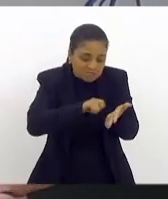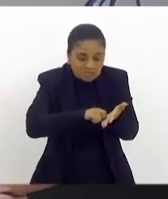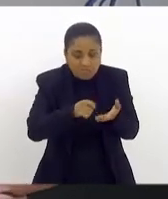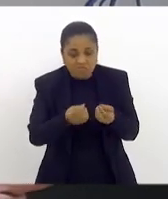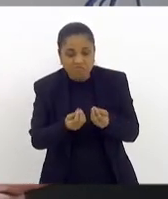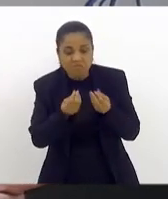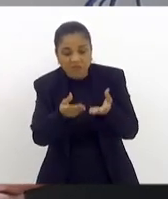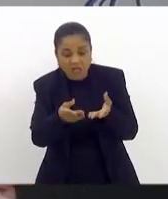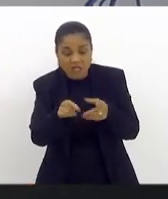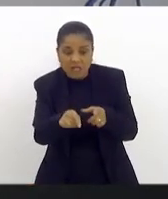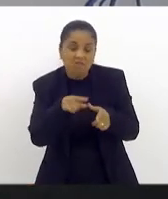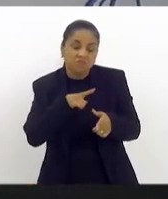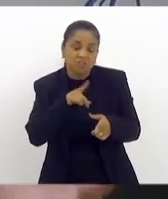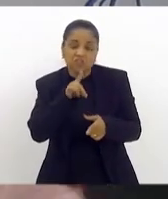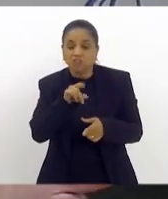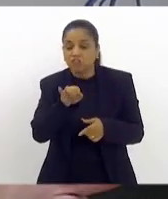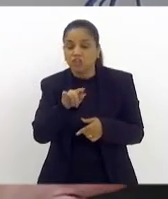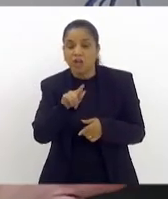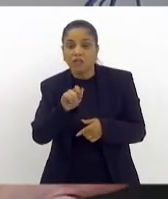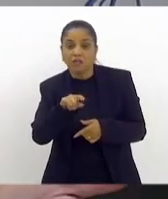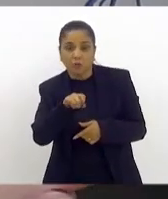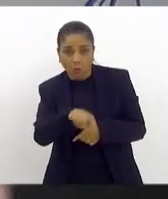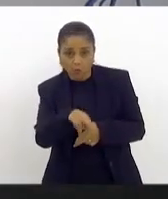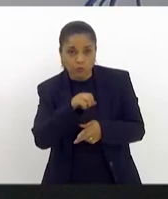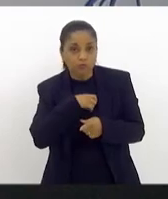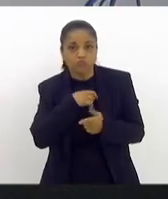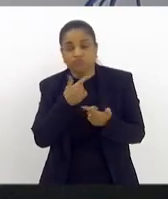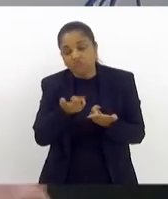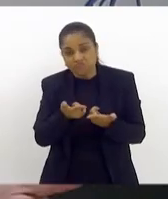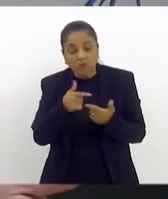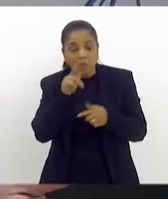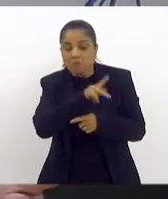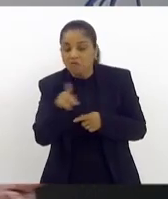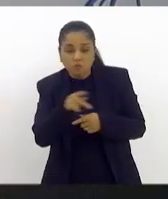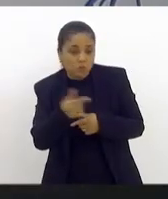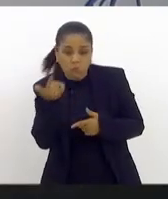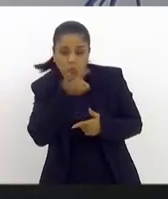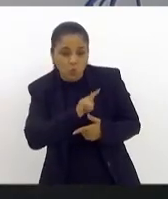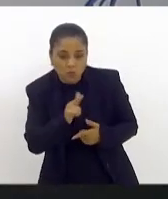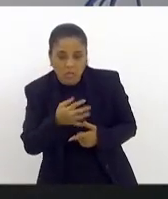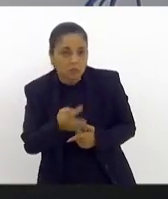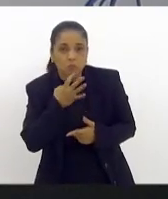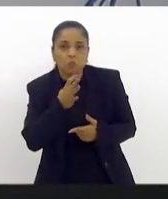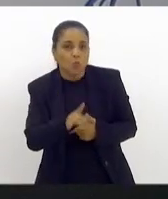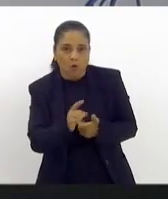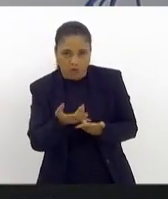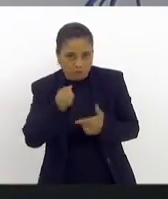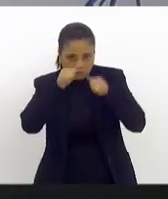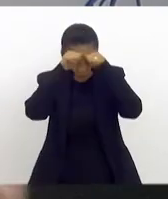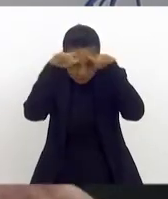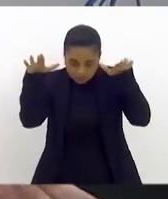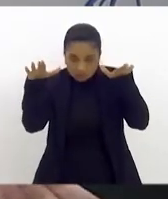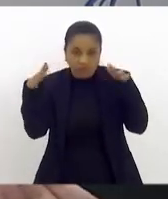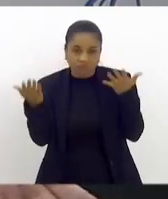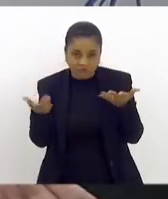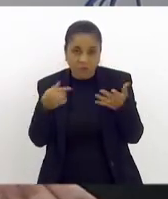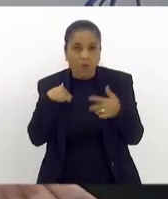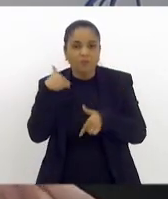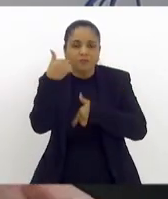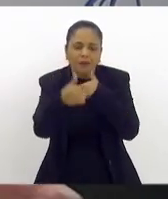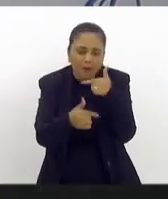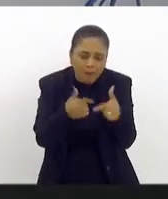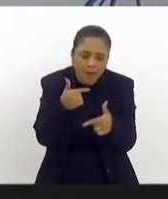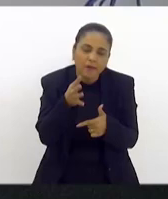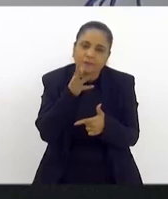enorme, professores que não conseguem atender. então realmente é um trabalho de formiguinha.